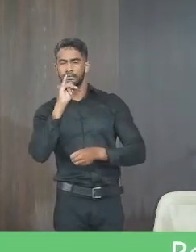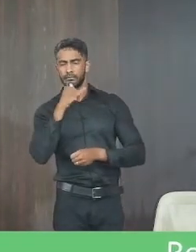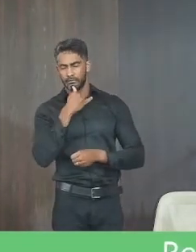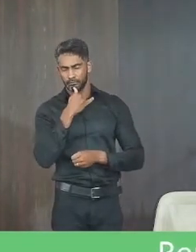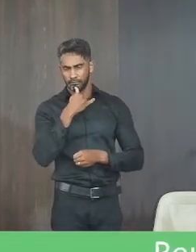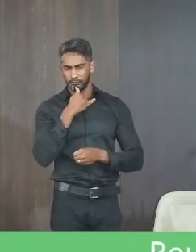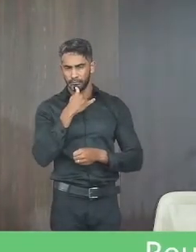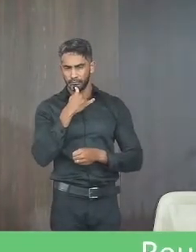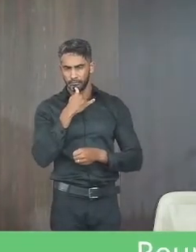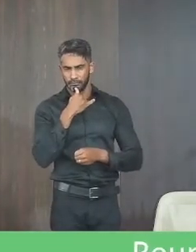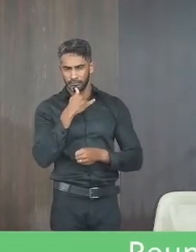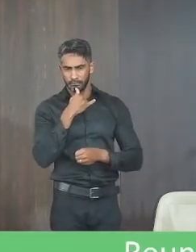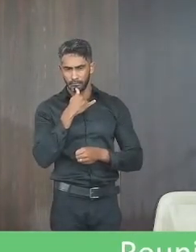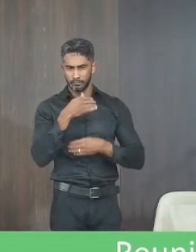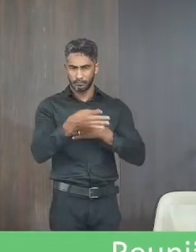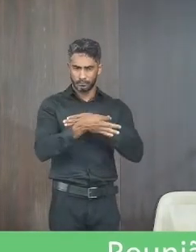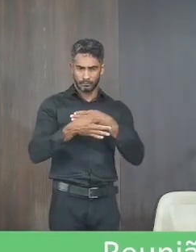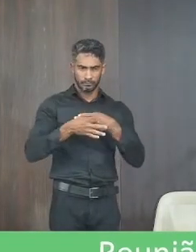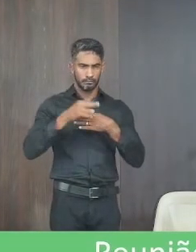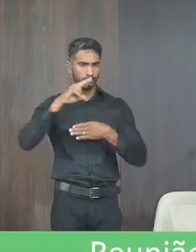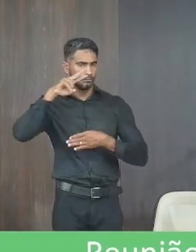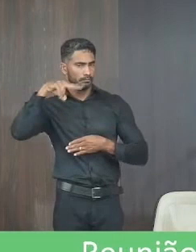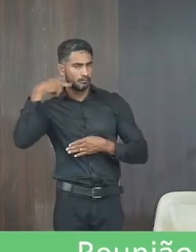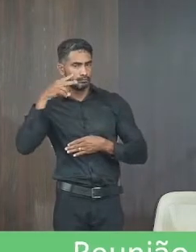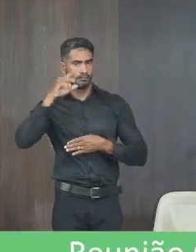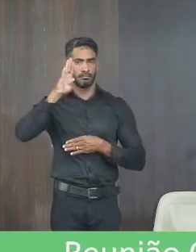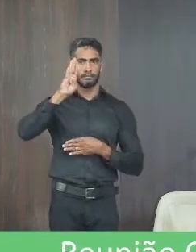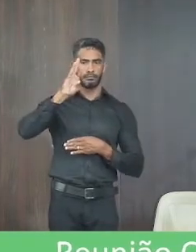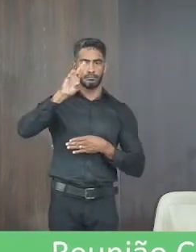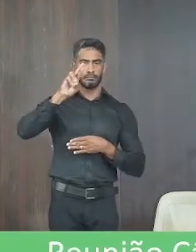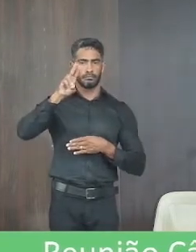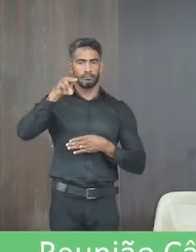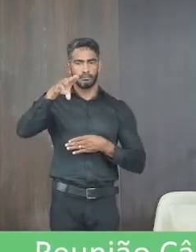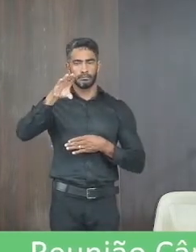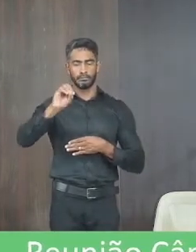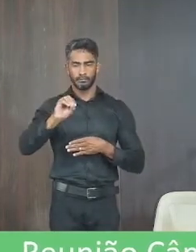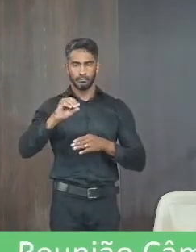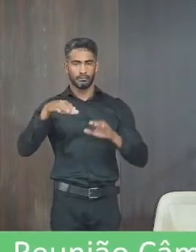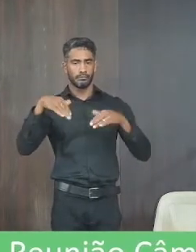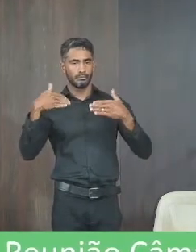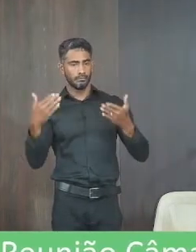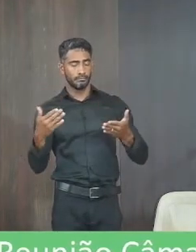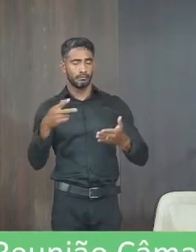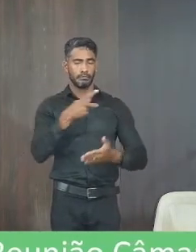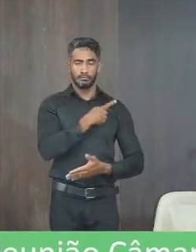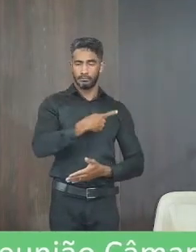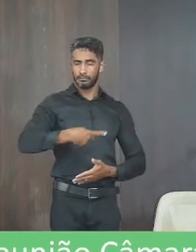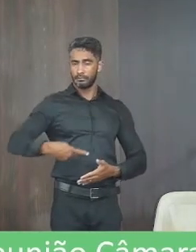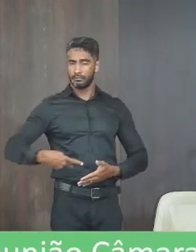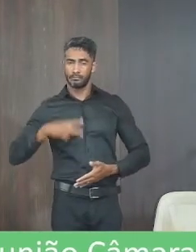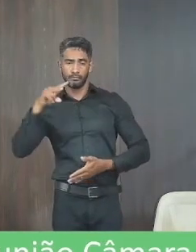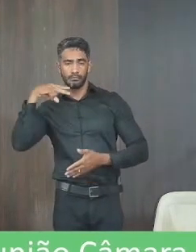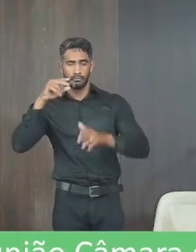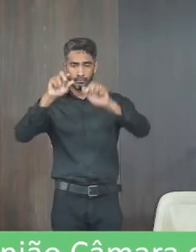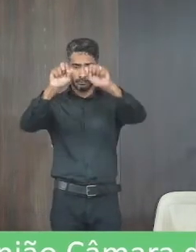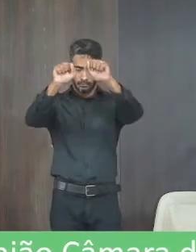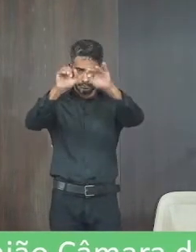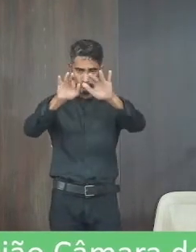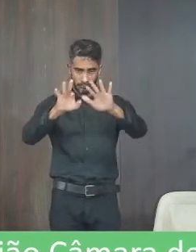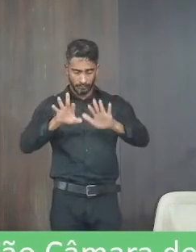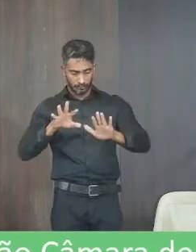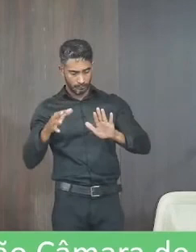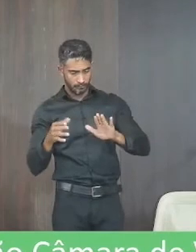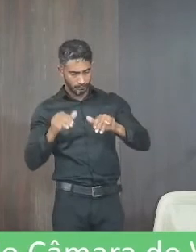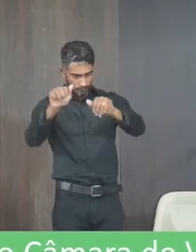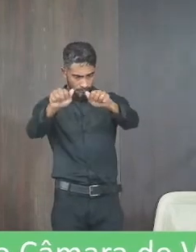pesar autoria do vereador Bruno Henrique Oliveira Mendes excelentia senhor presidente o vereador subassinado vem